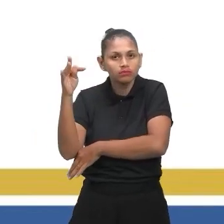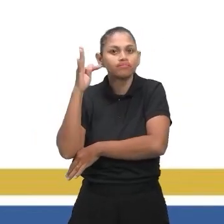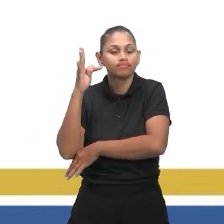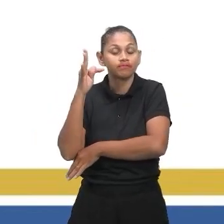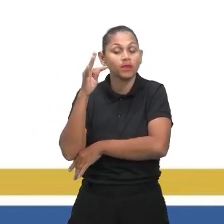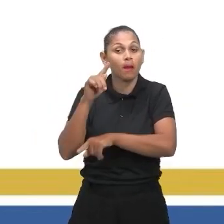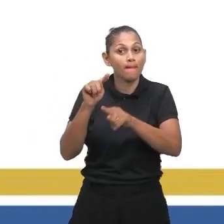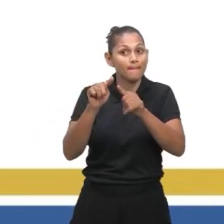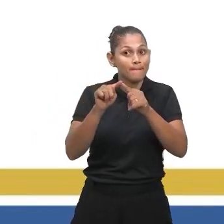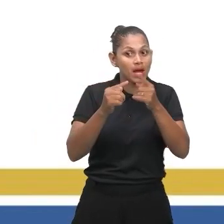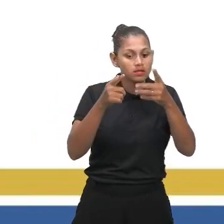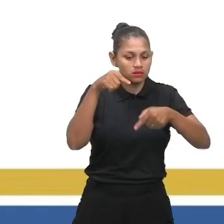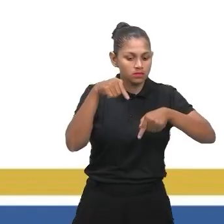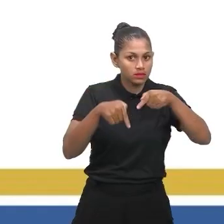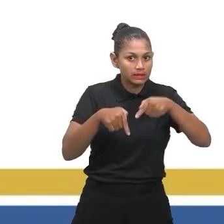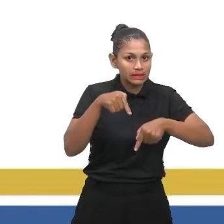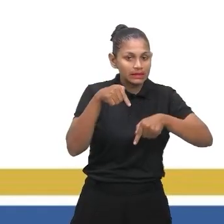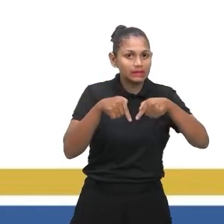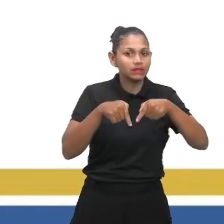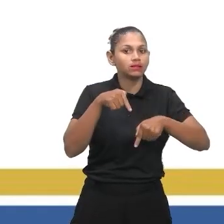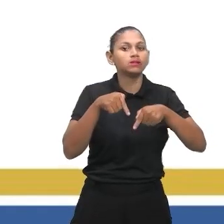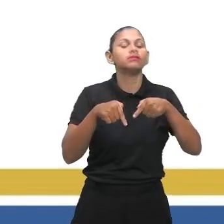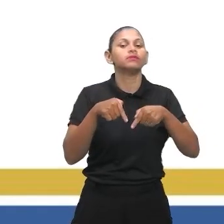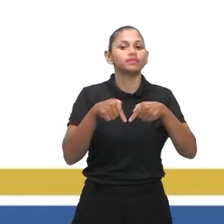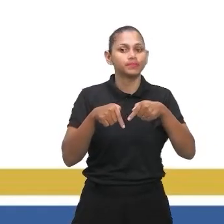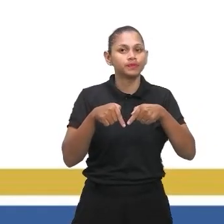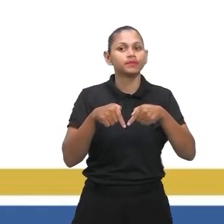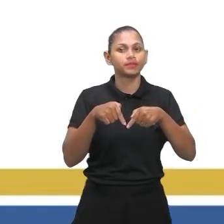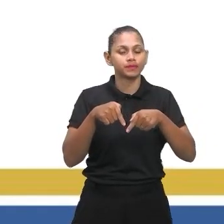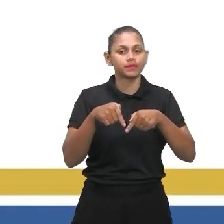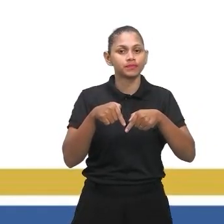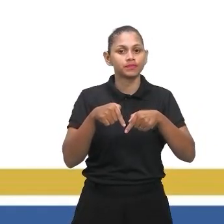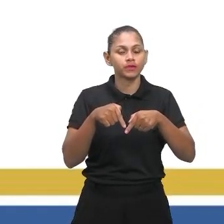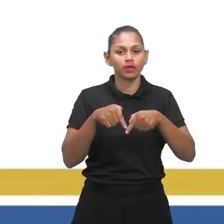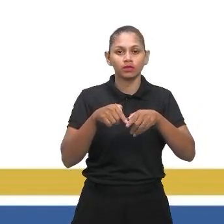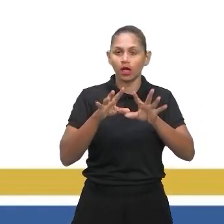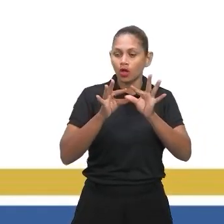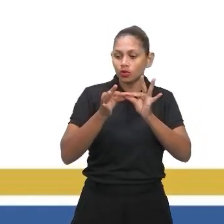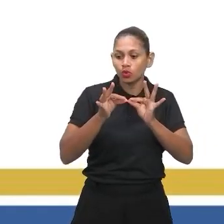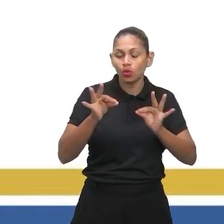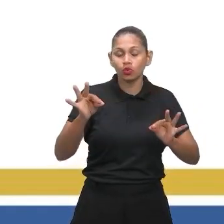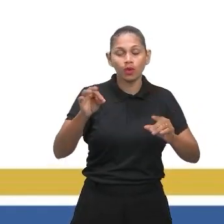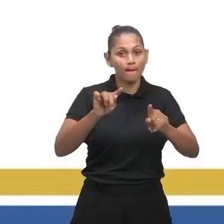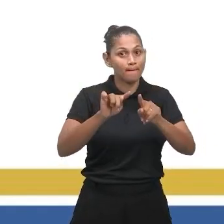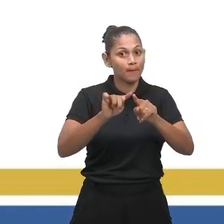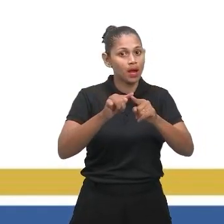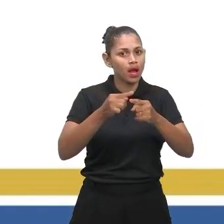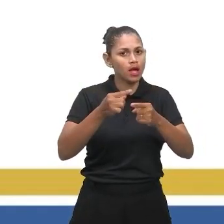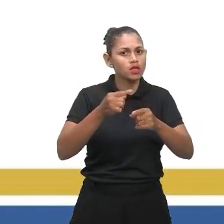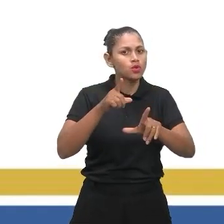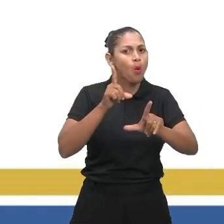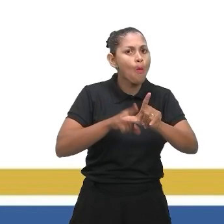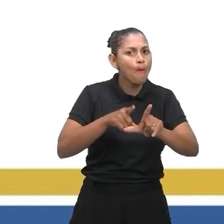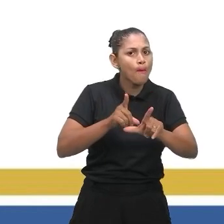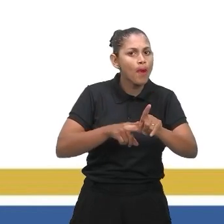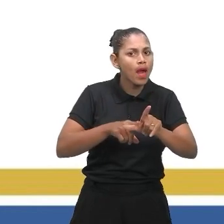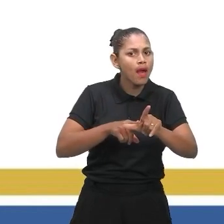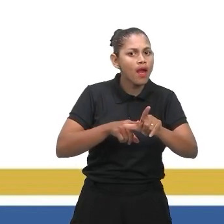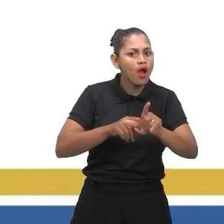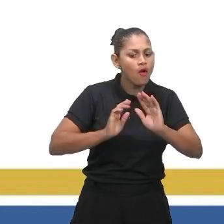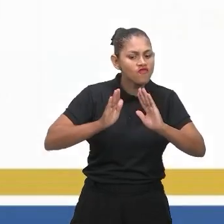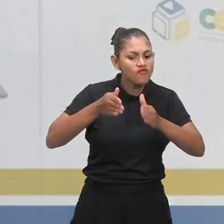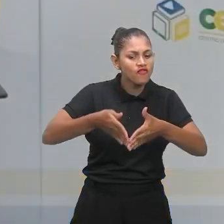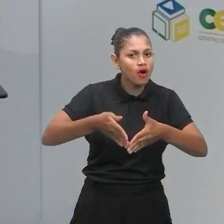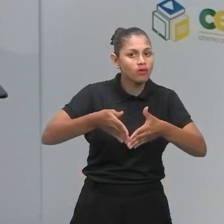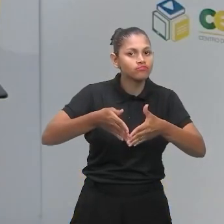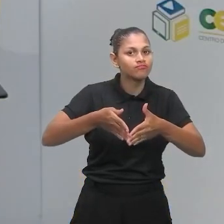química, se vocês notarem aqui no canto, a química, ela está longe, mas olha o pé dela, onde que ela está mirando? Exatamente na